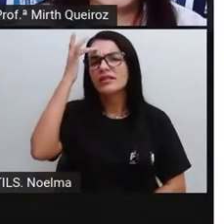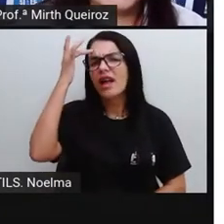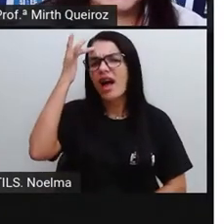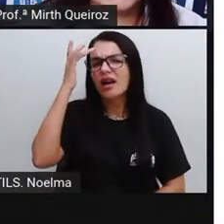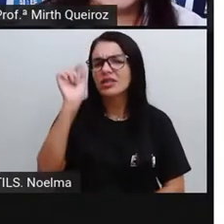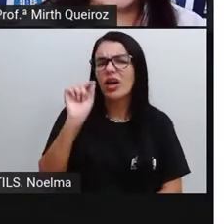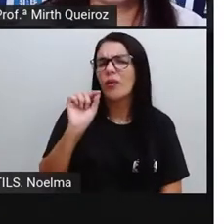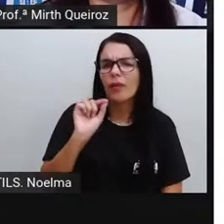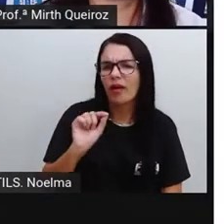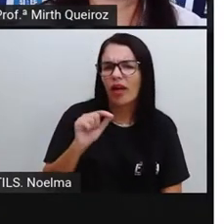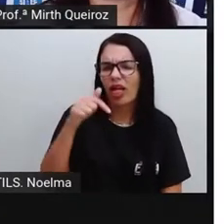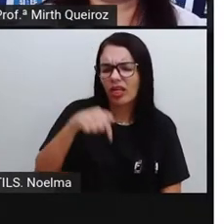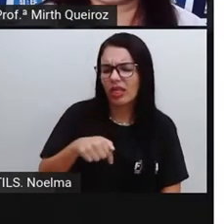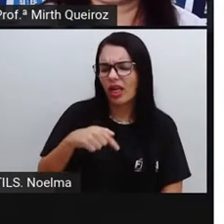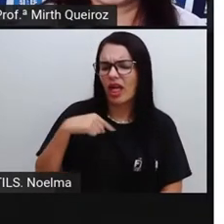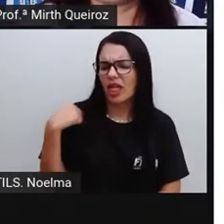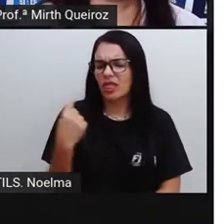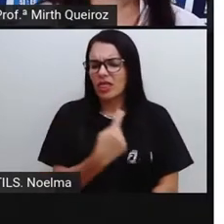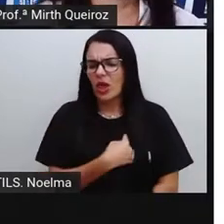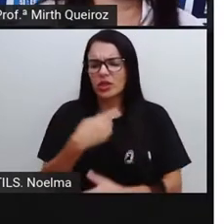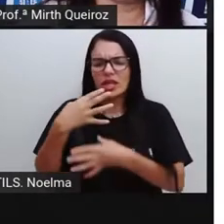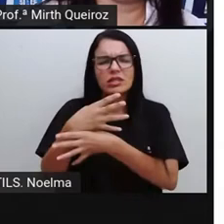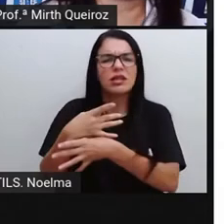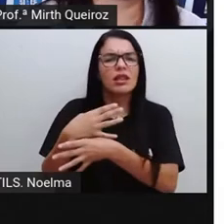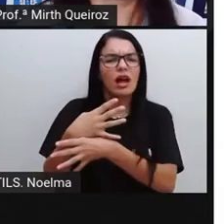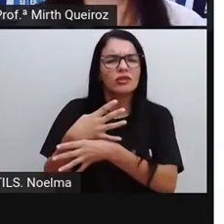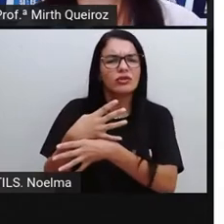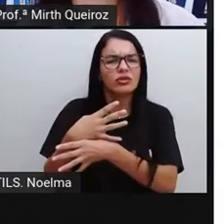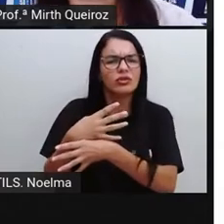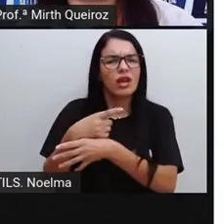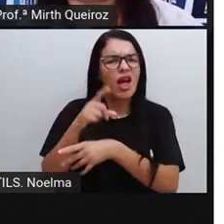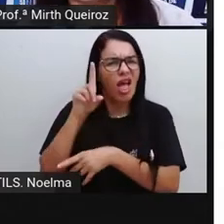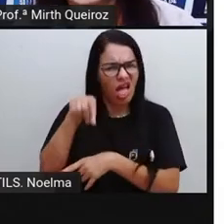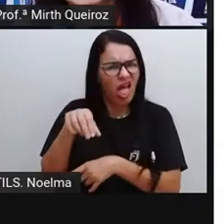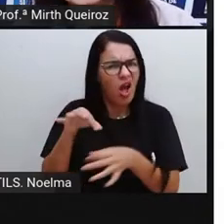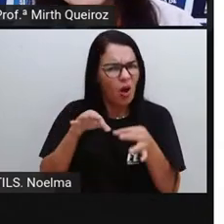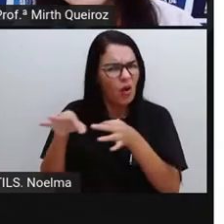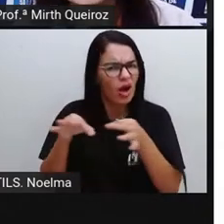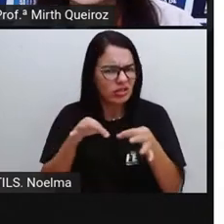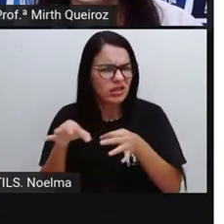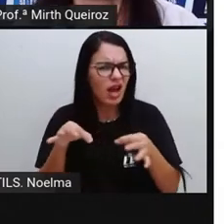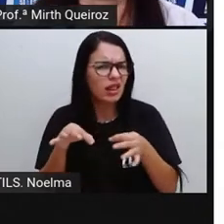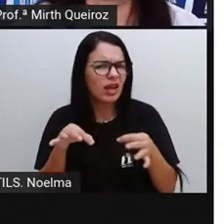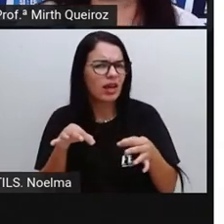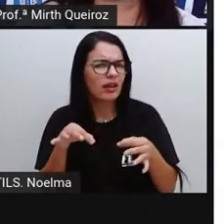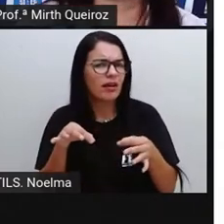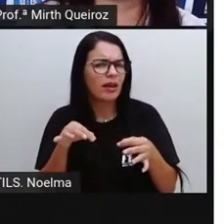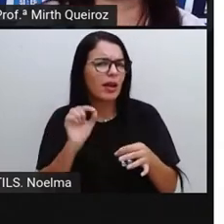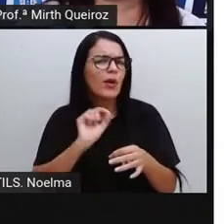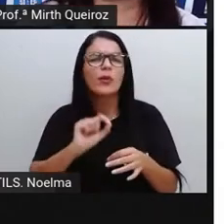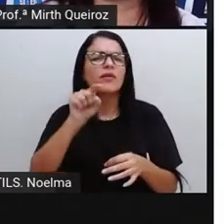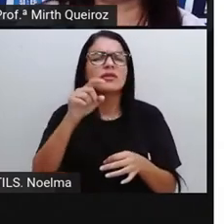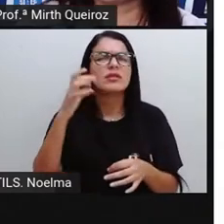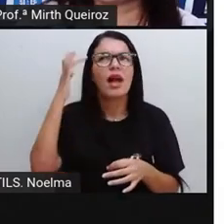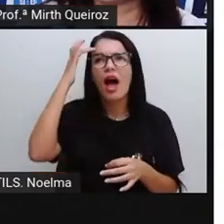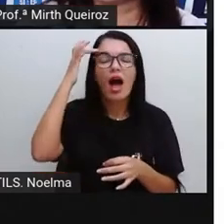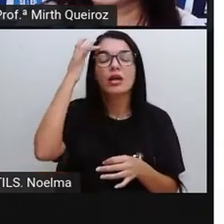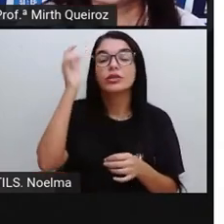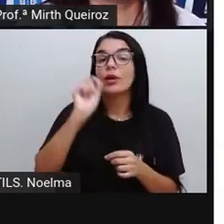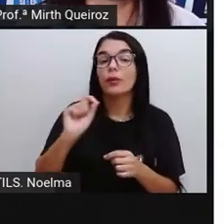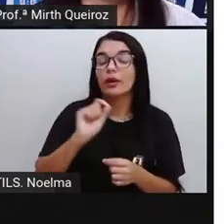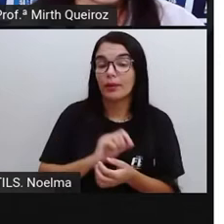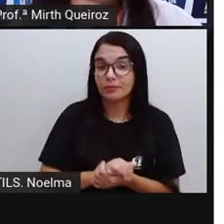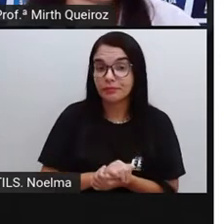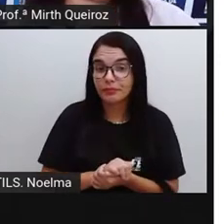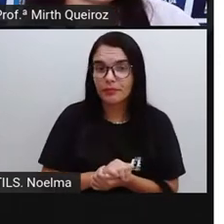acha da nossa cidade? A nossa cidade é uma cidade organizada? O vocês pensam sobre isso?